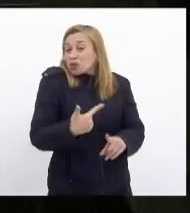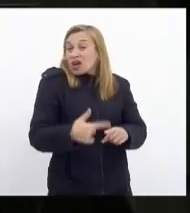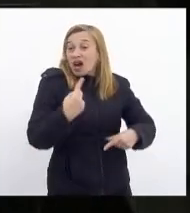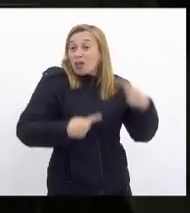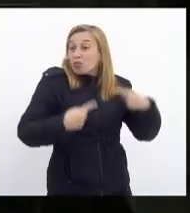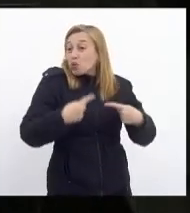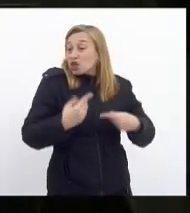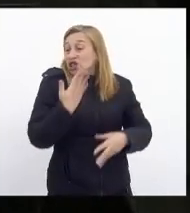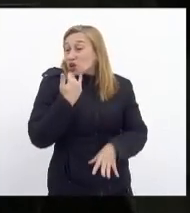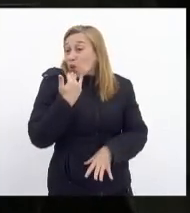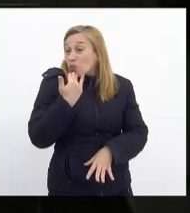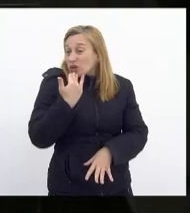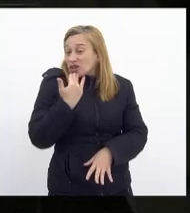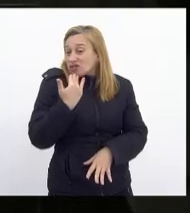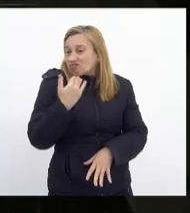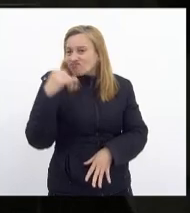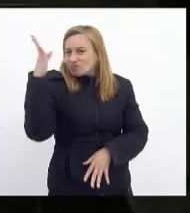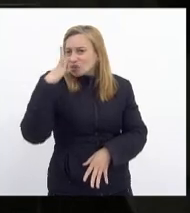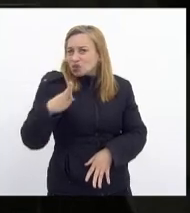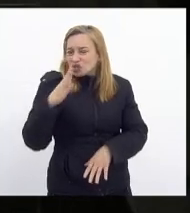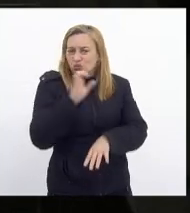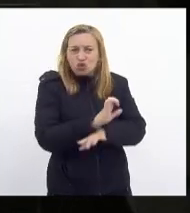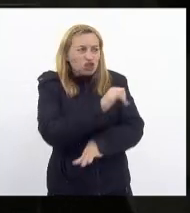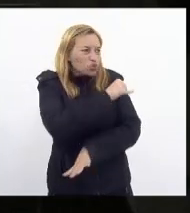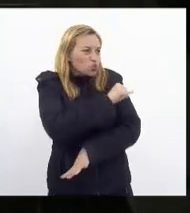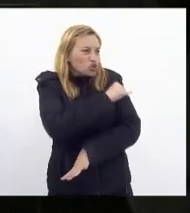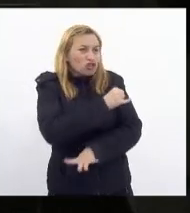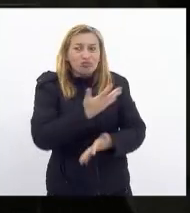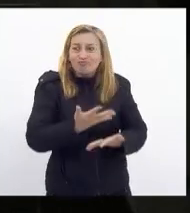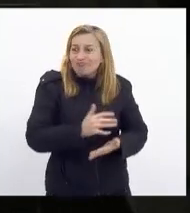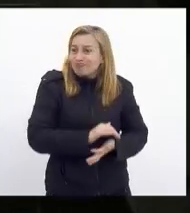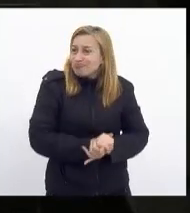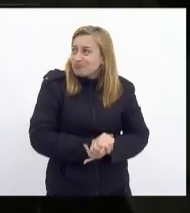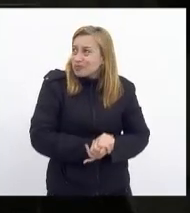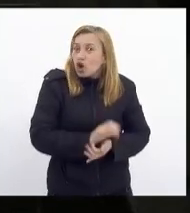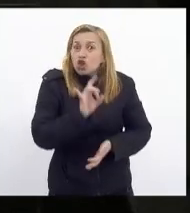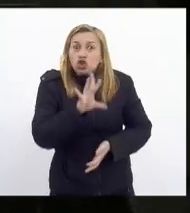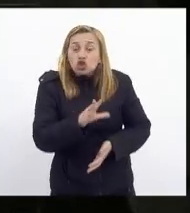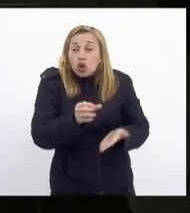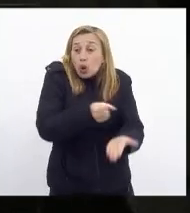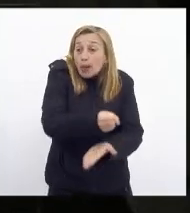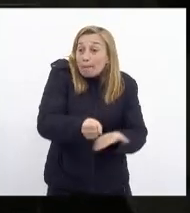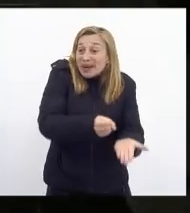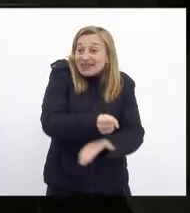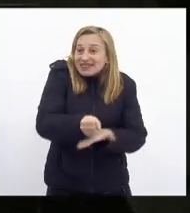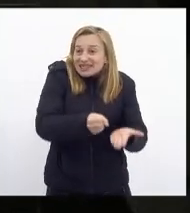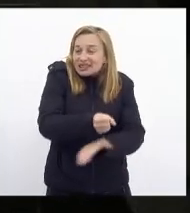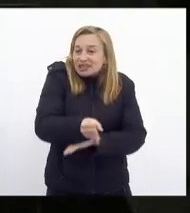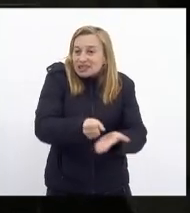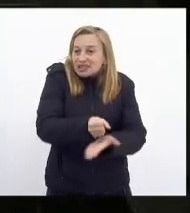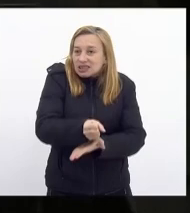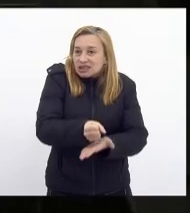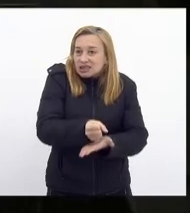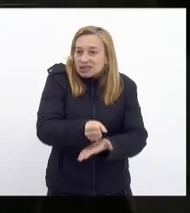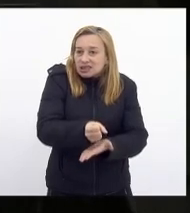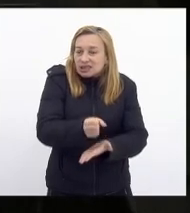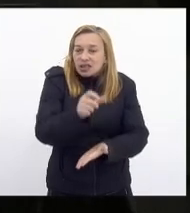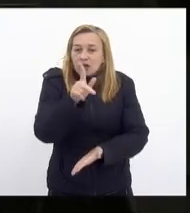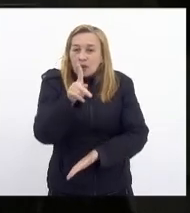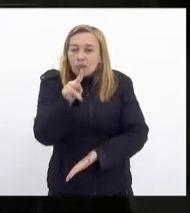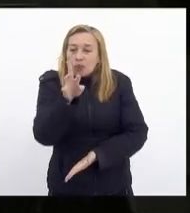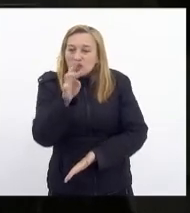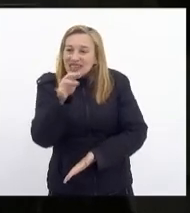alimentar do Brasil e do estado do Rio de Janeiro só se baseia em multiprocessados